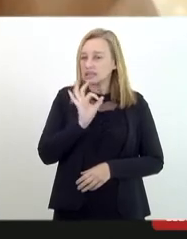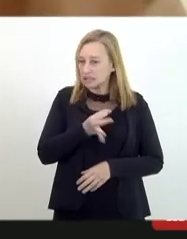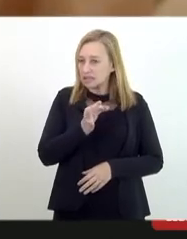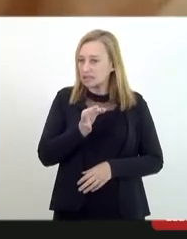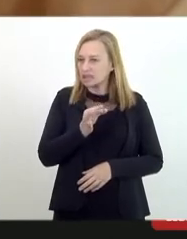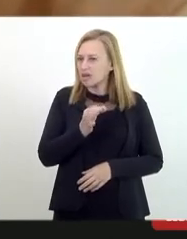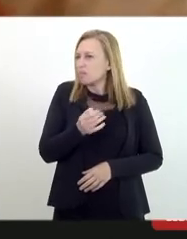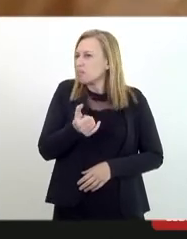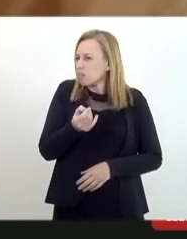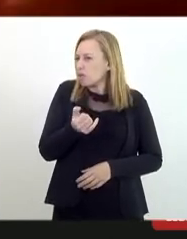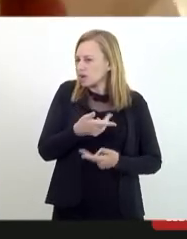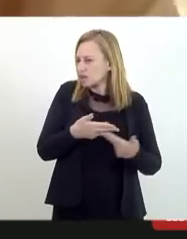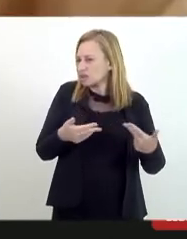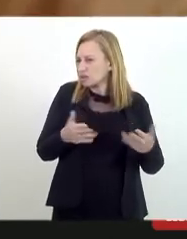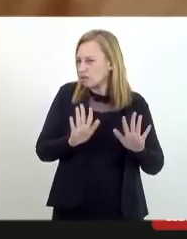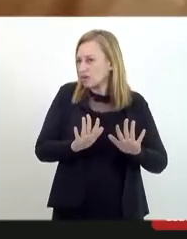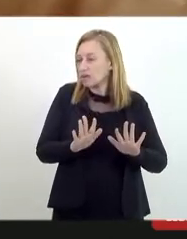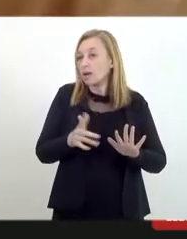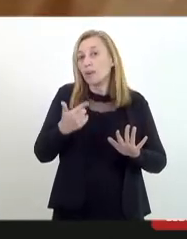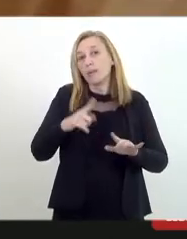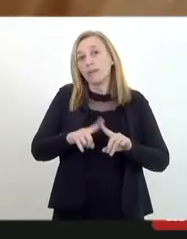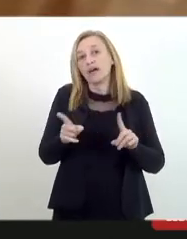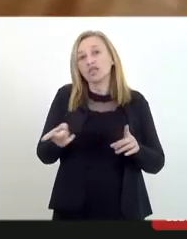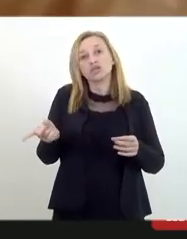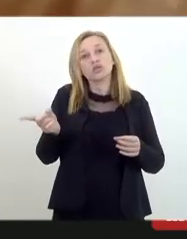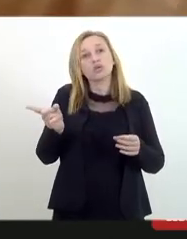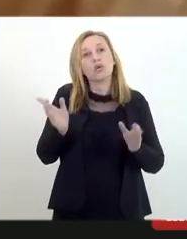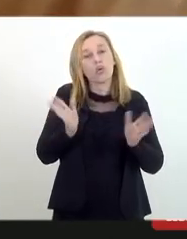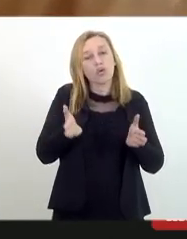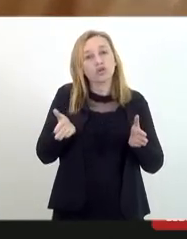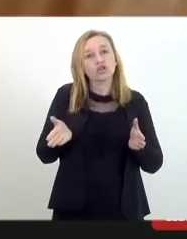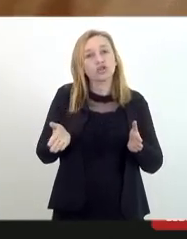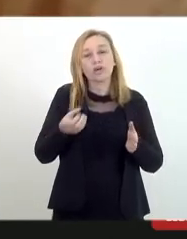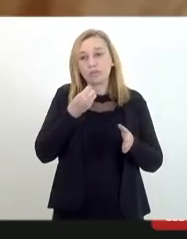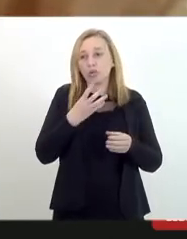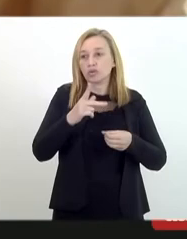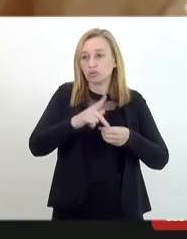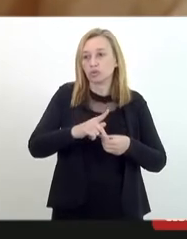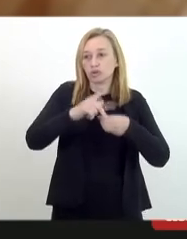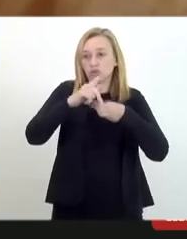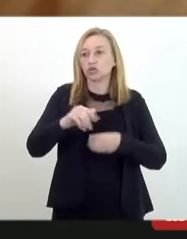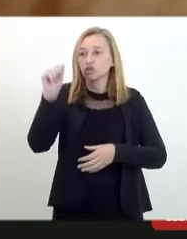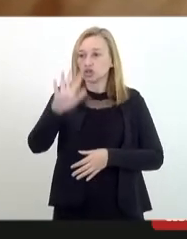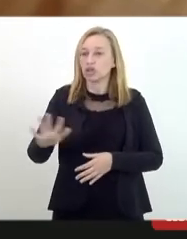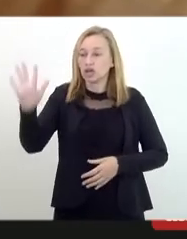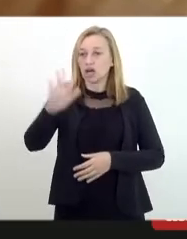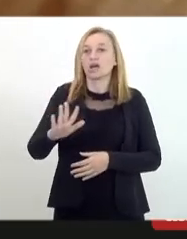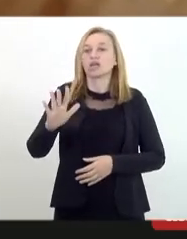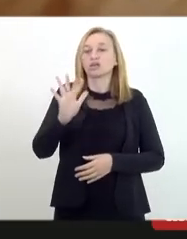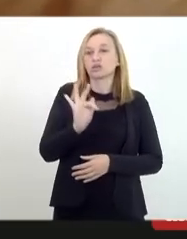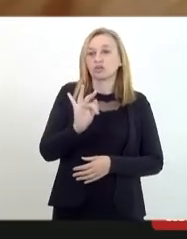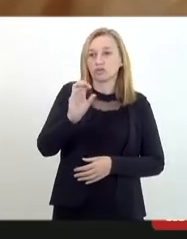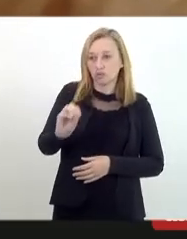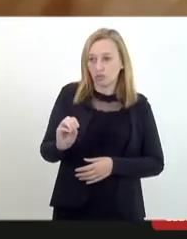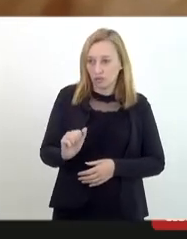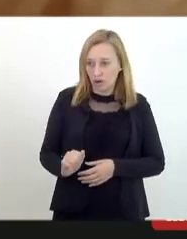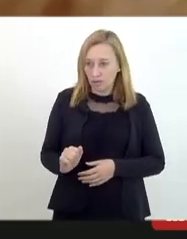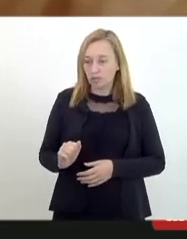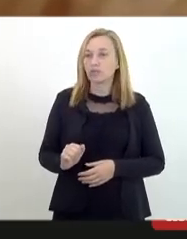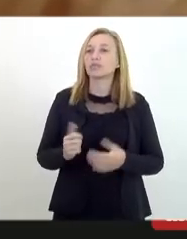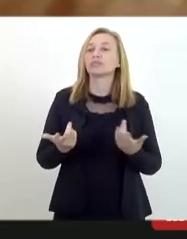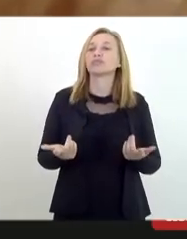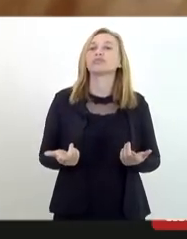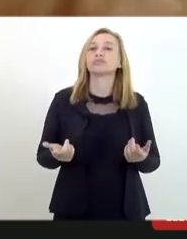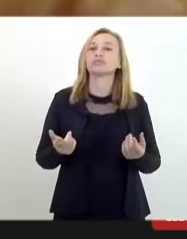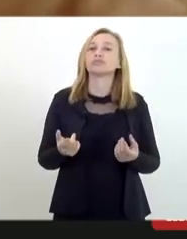raramente eu faço isso, mas é bom hoje a gente ter um procurador federal do doutor Fábio e a delegada na nossa